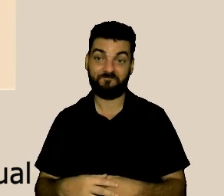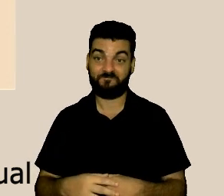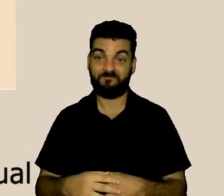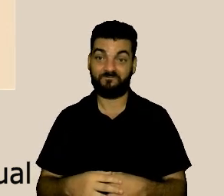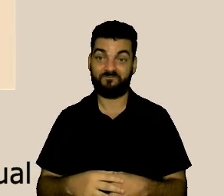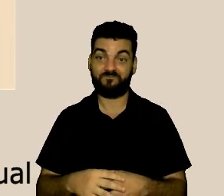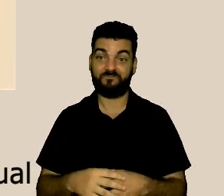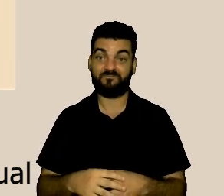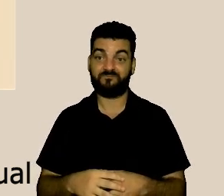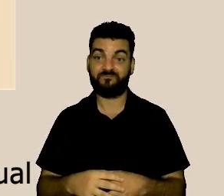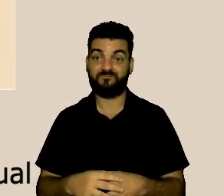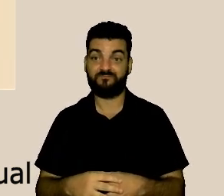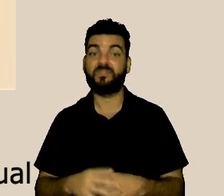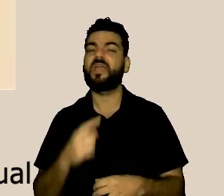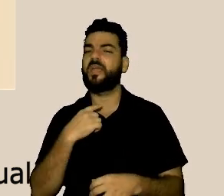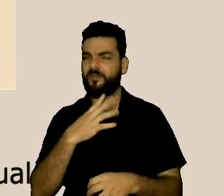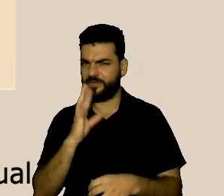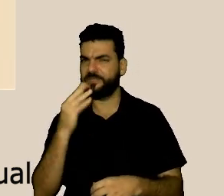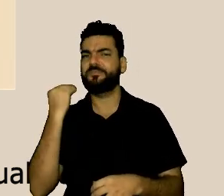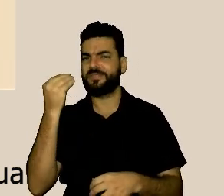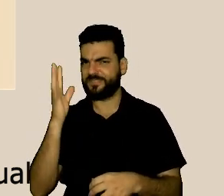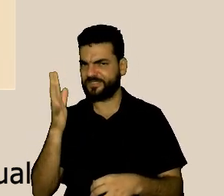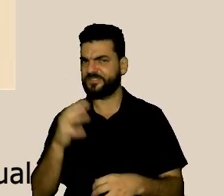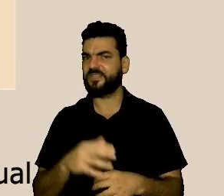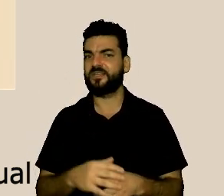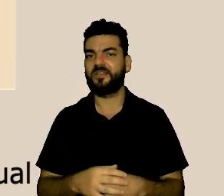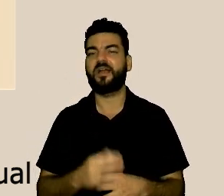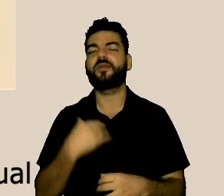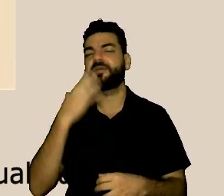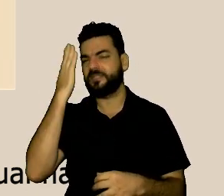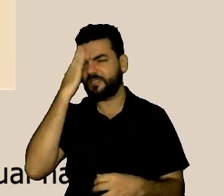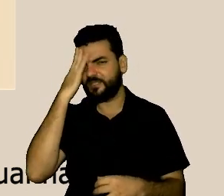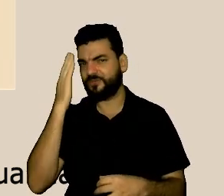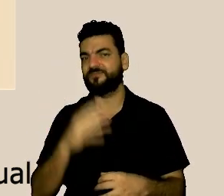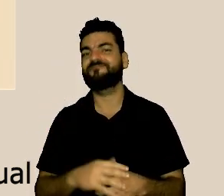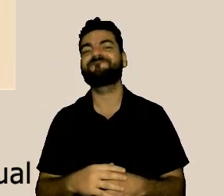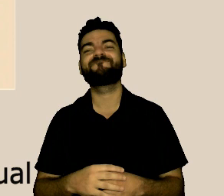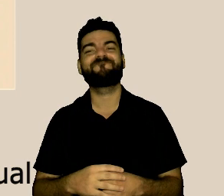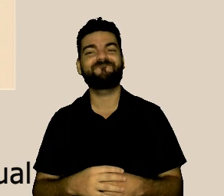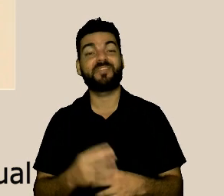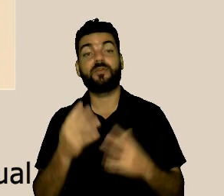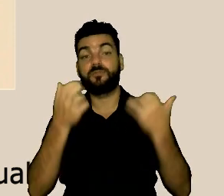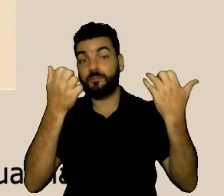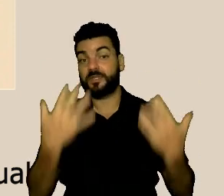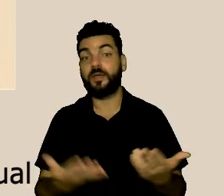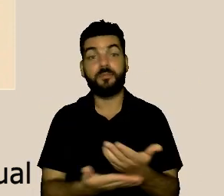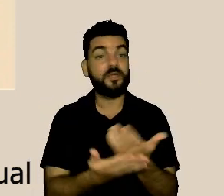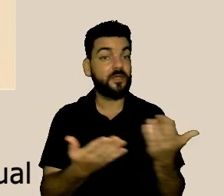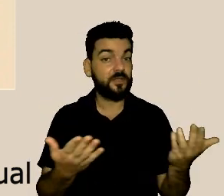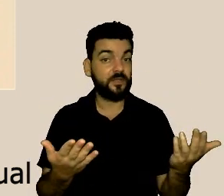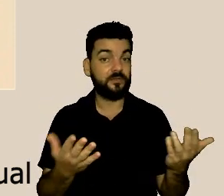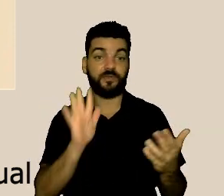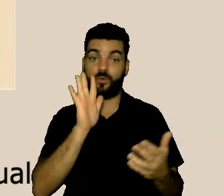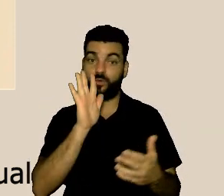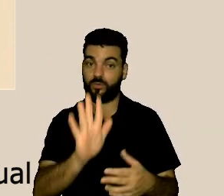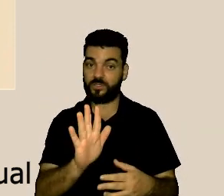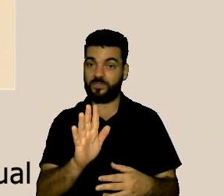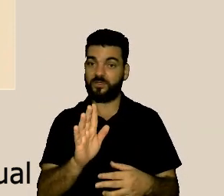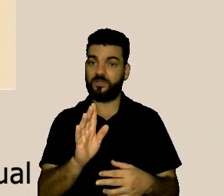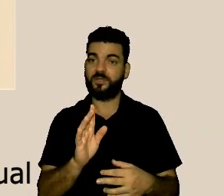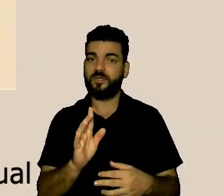tão nova e sou antiga de casa eu sempre procuro trazer para aquela pessoa que está ali tão